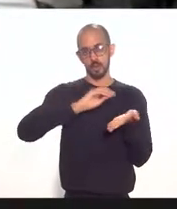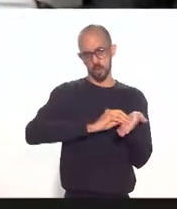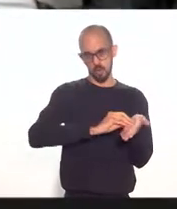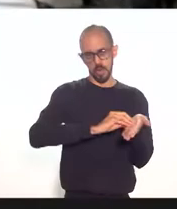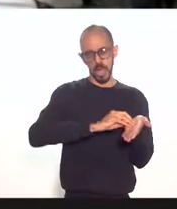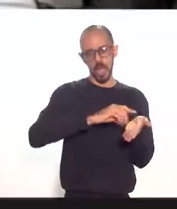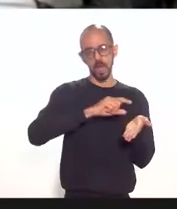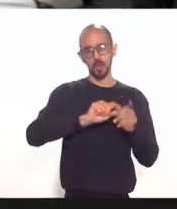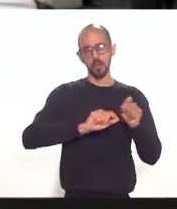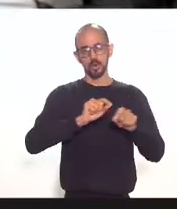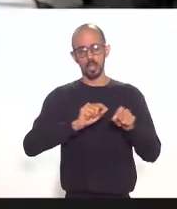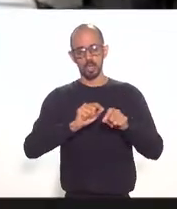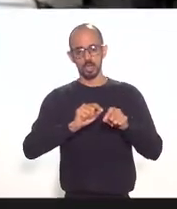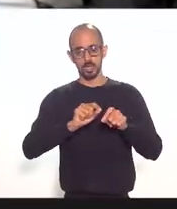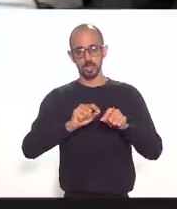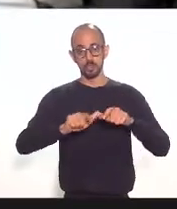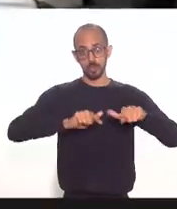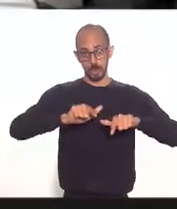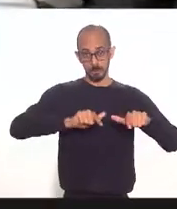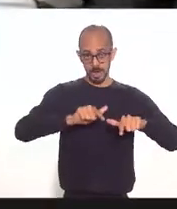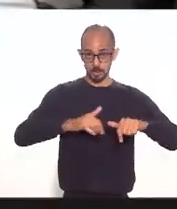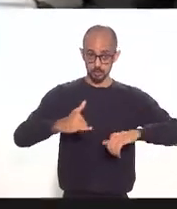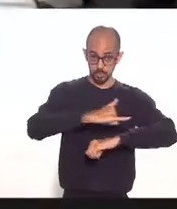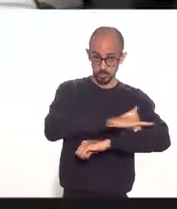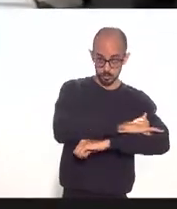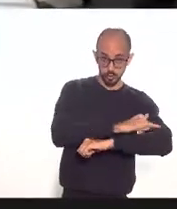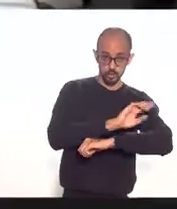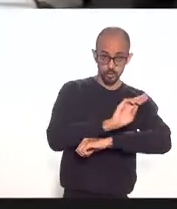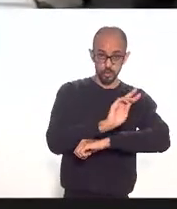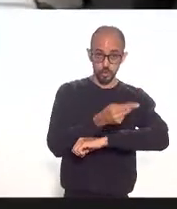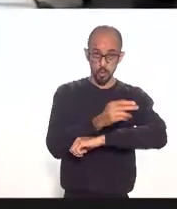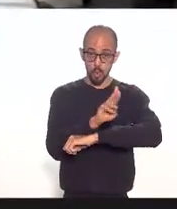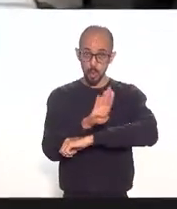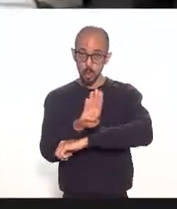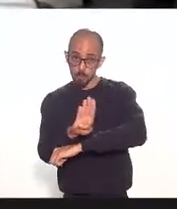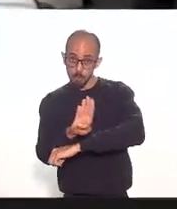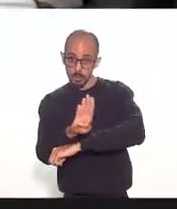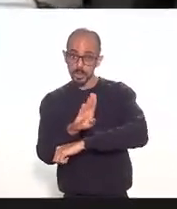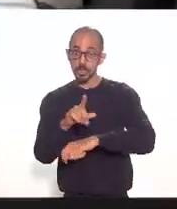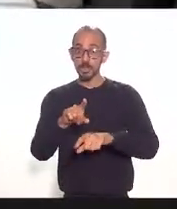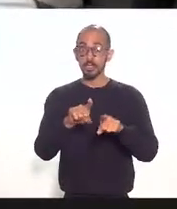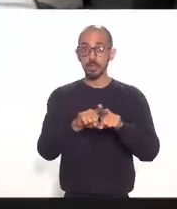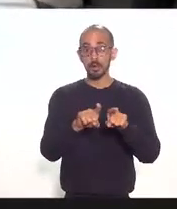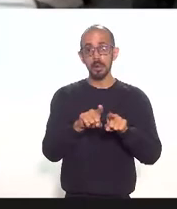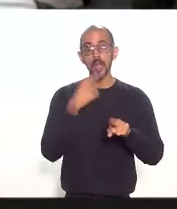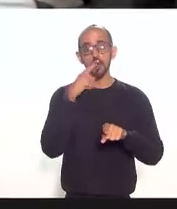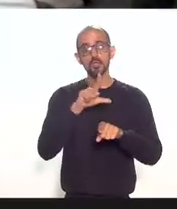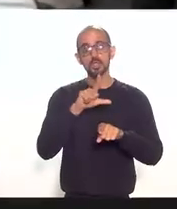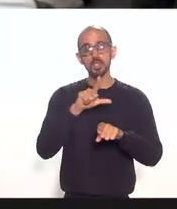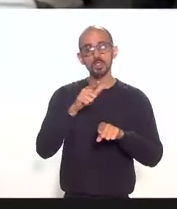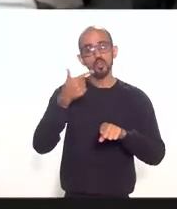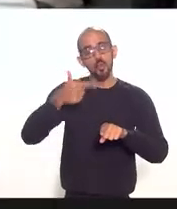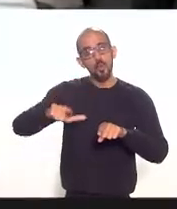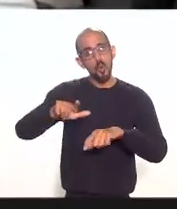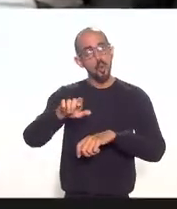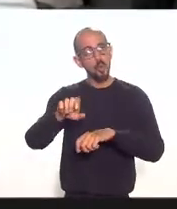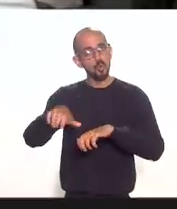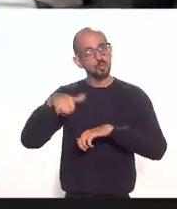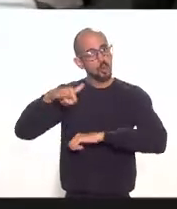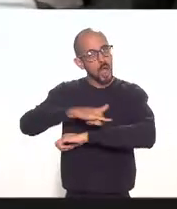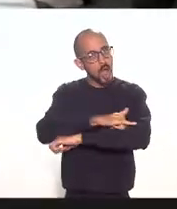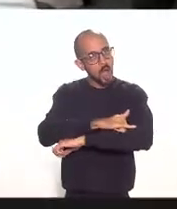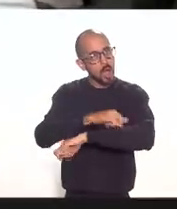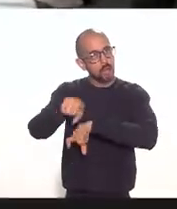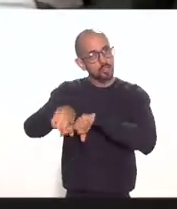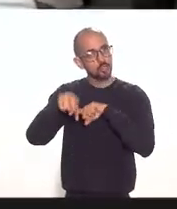operações nos aeroportos considerados os hubs que atendessem pelo menos um aeroporto regional do estado do Rio um